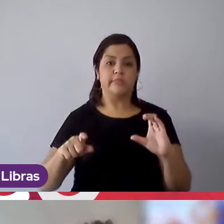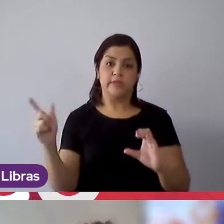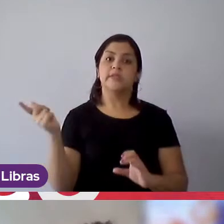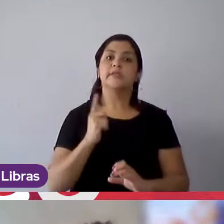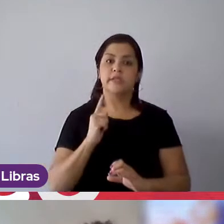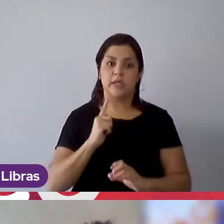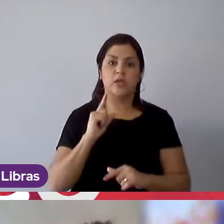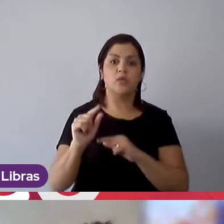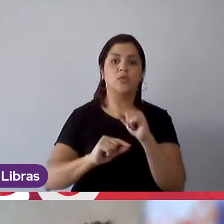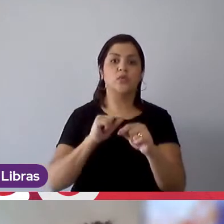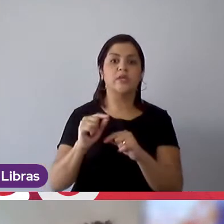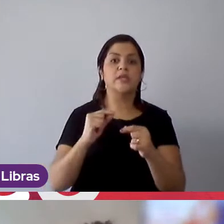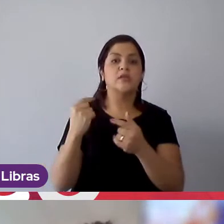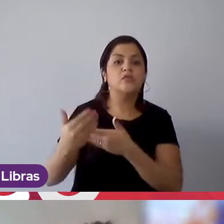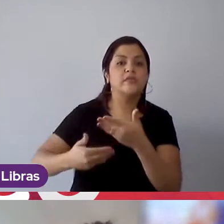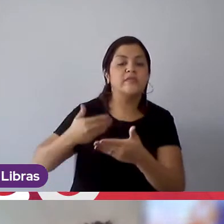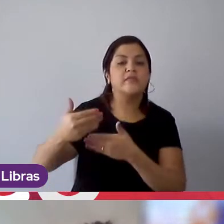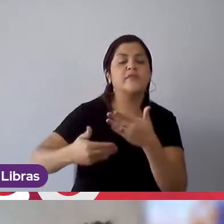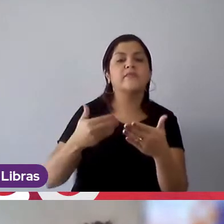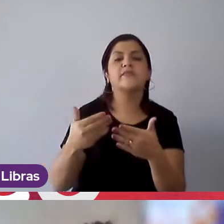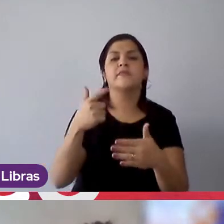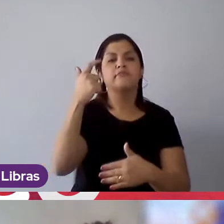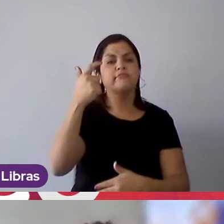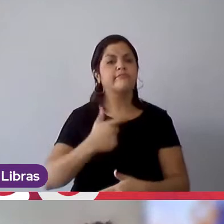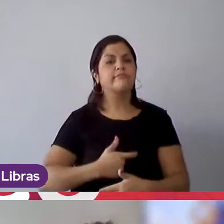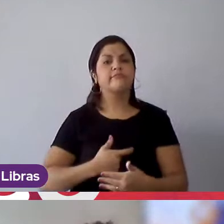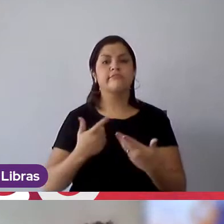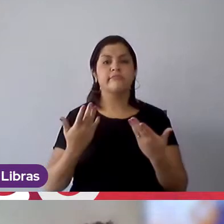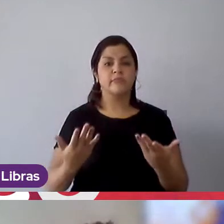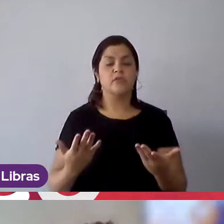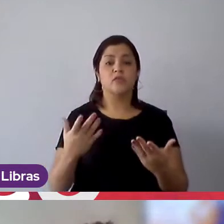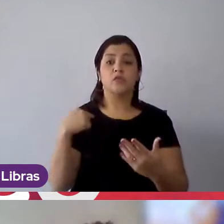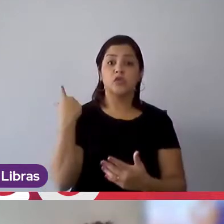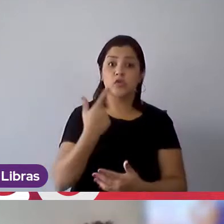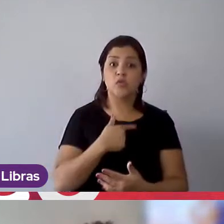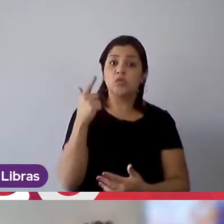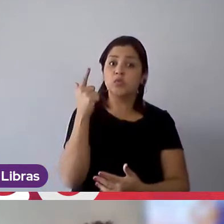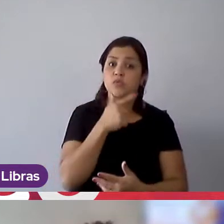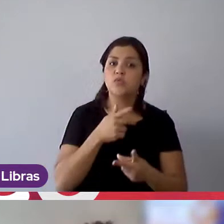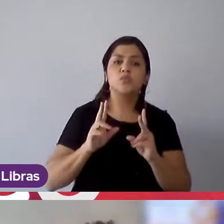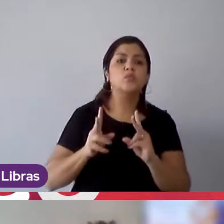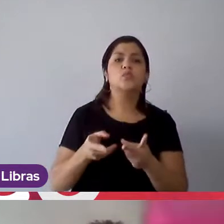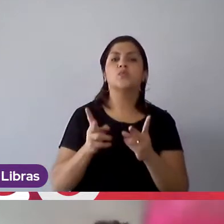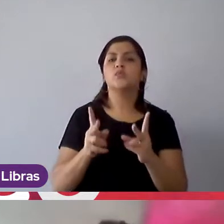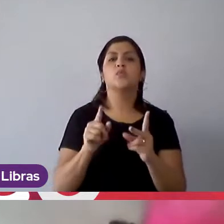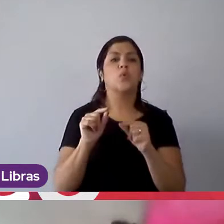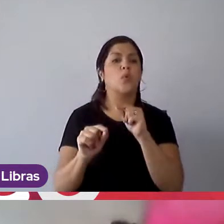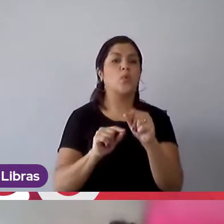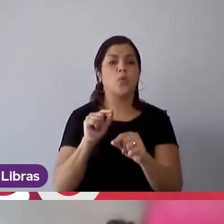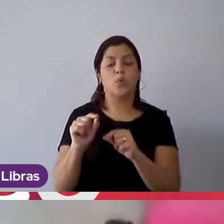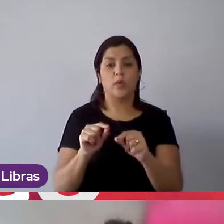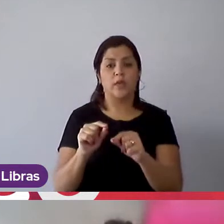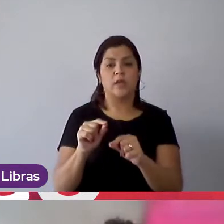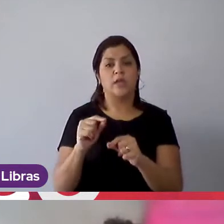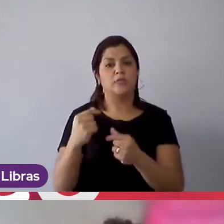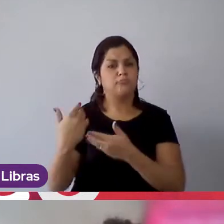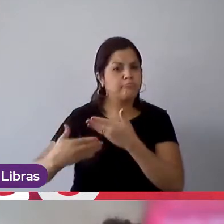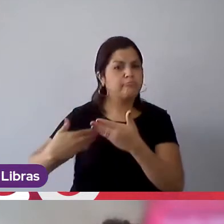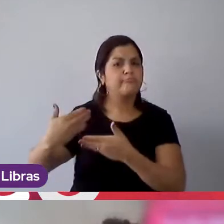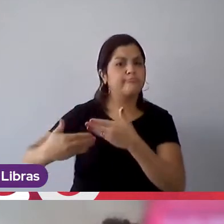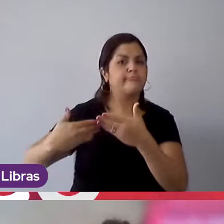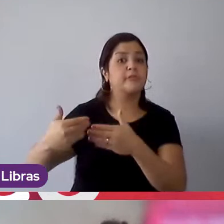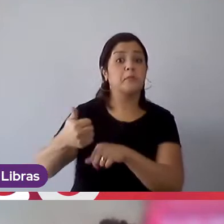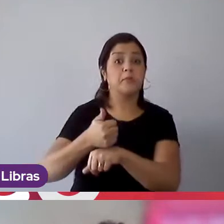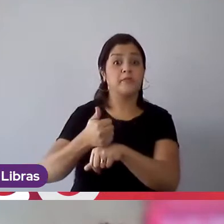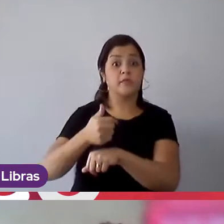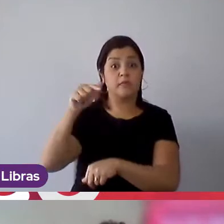empresa deseja desenvolver a gente para que a gente continue construindo uma carreira aqui